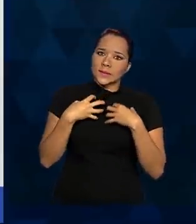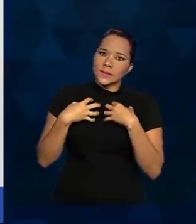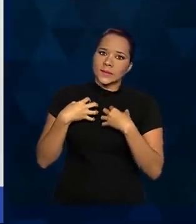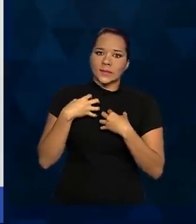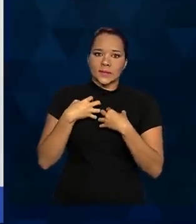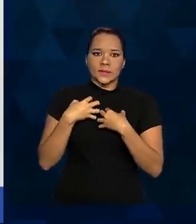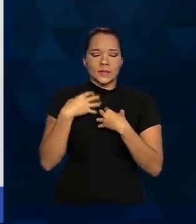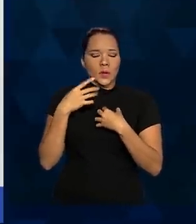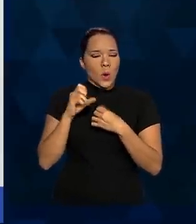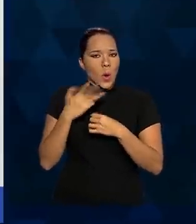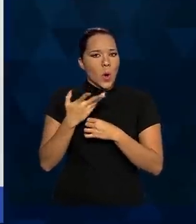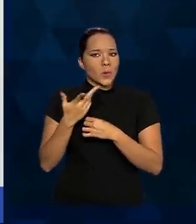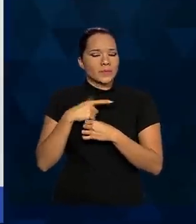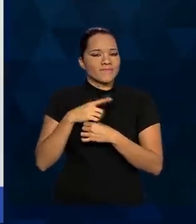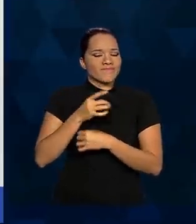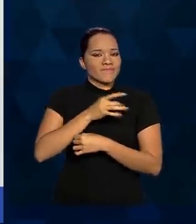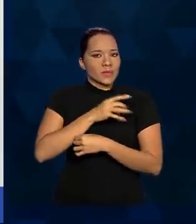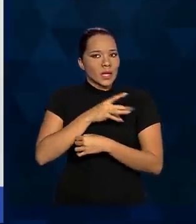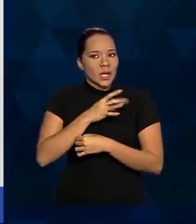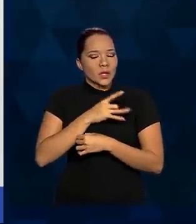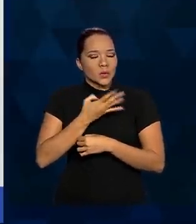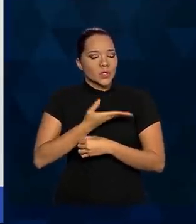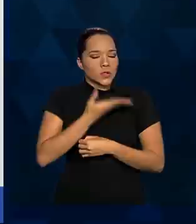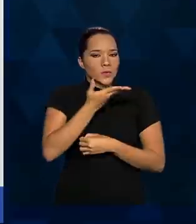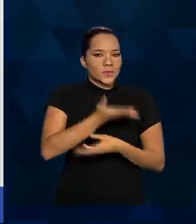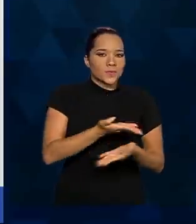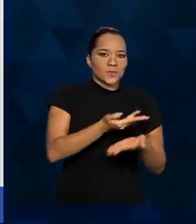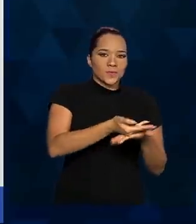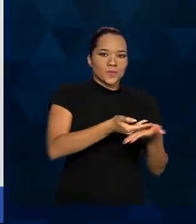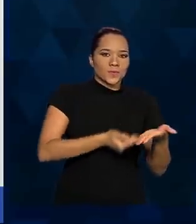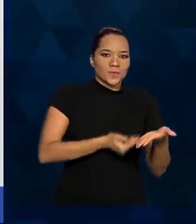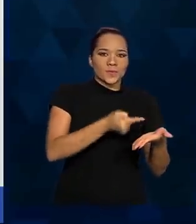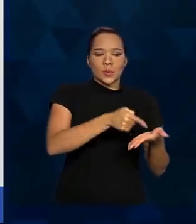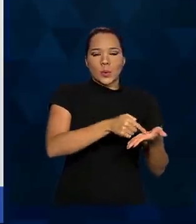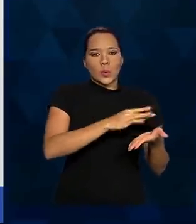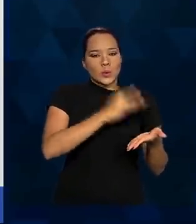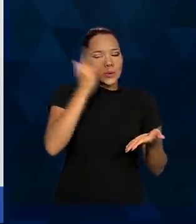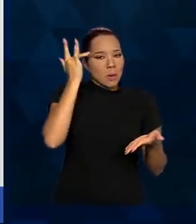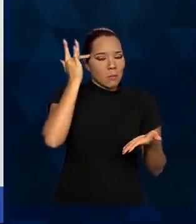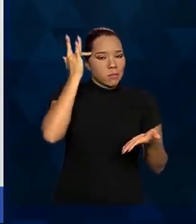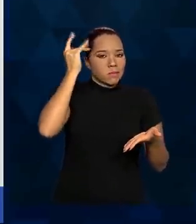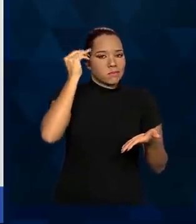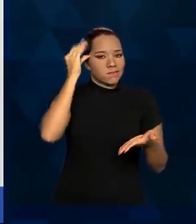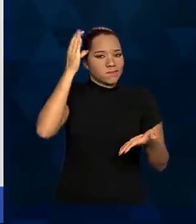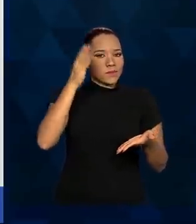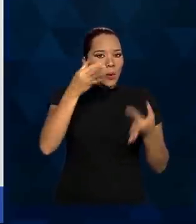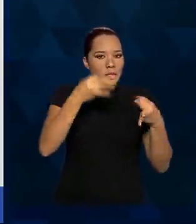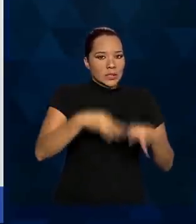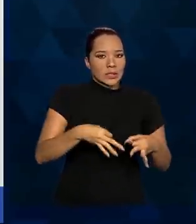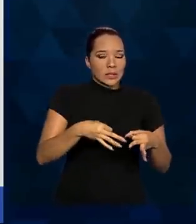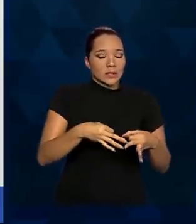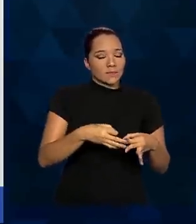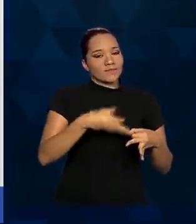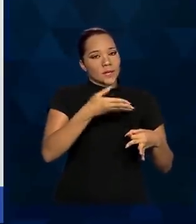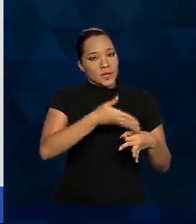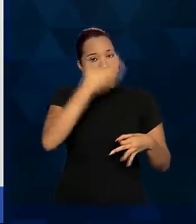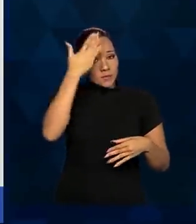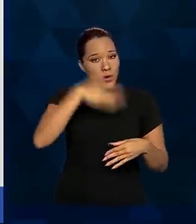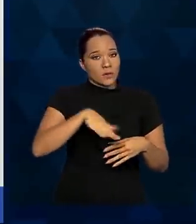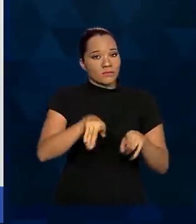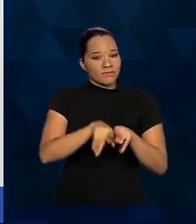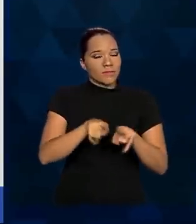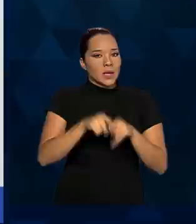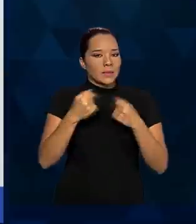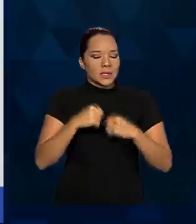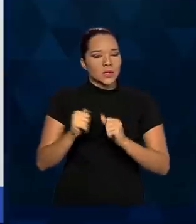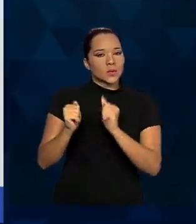intimidados em exercer a prática clínica com a devida sabedoria, com a devida prudência. E essas evidências também têm